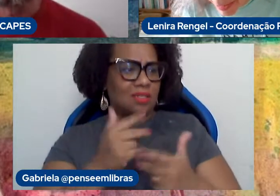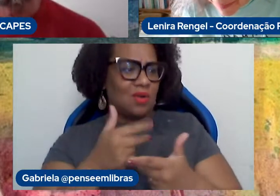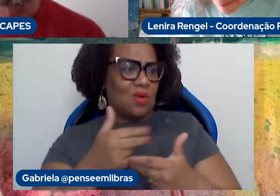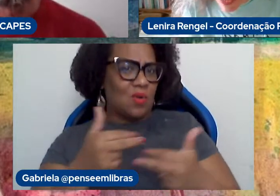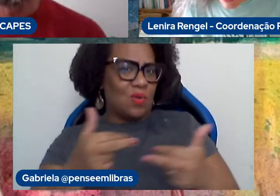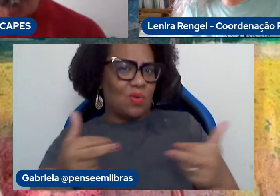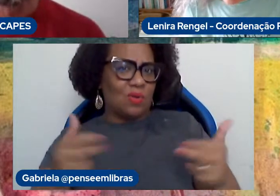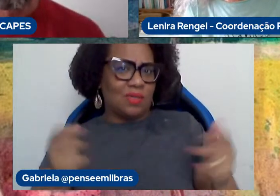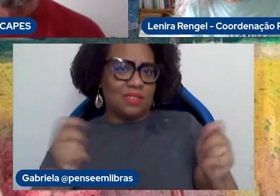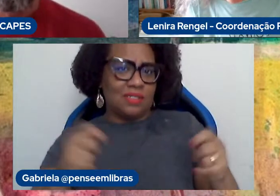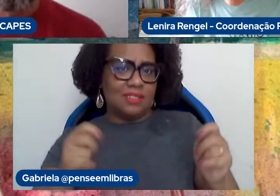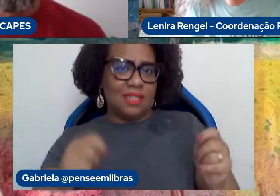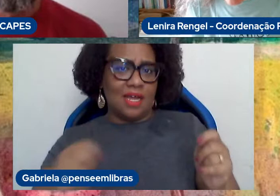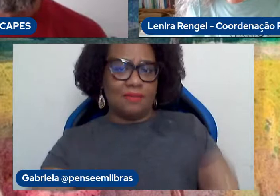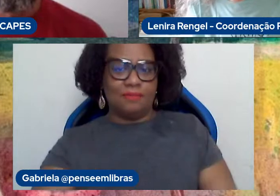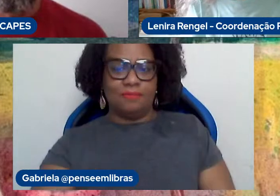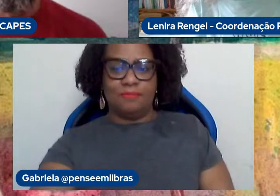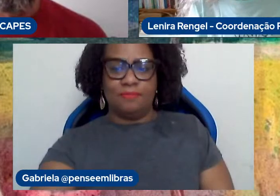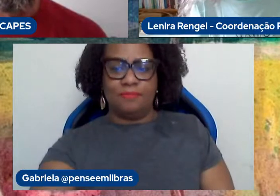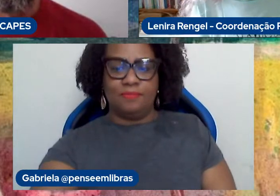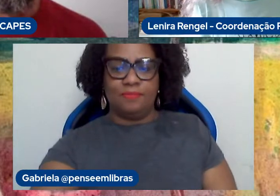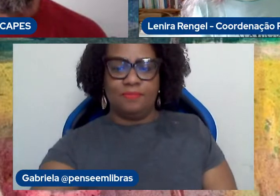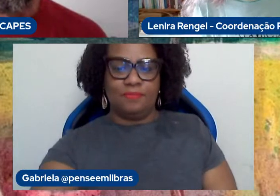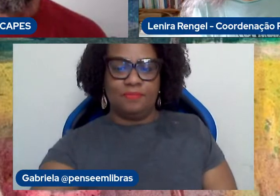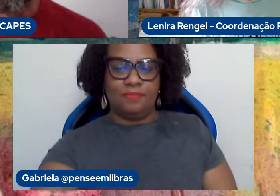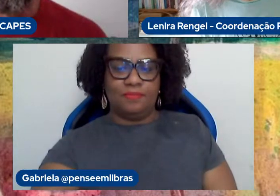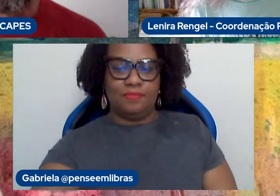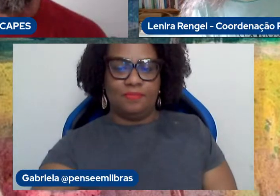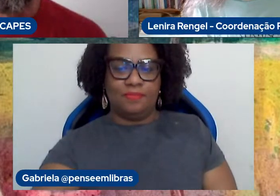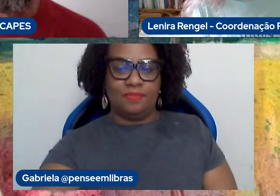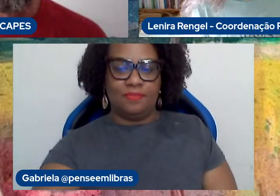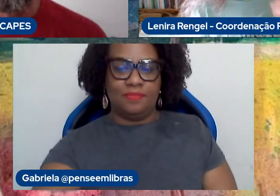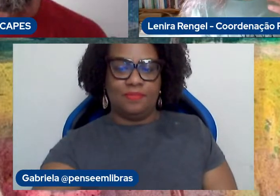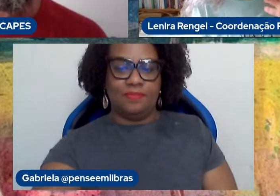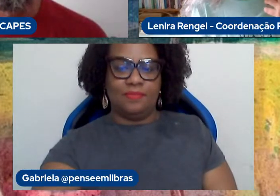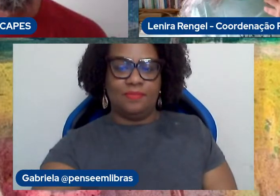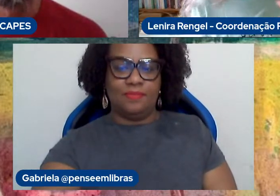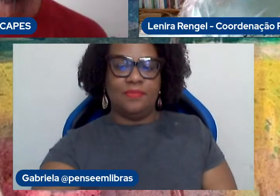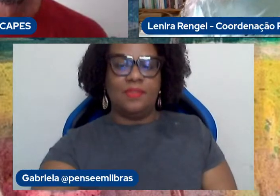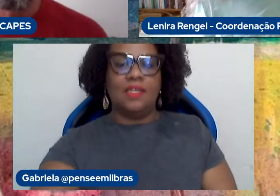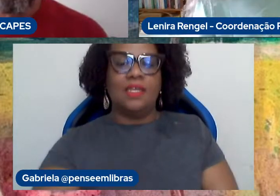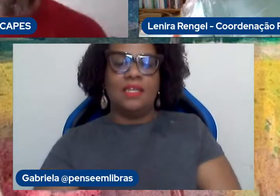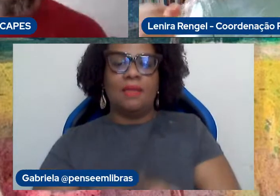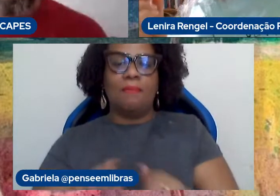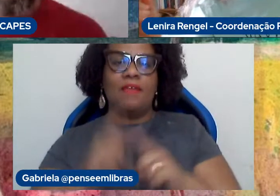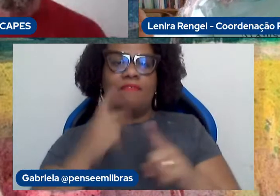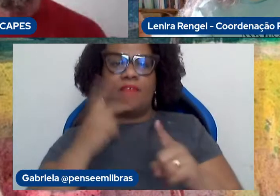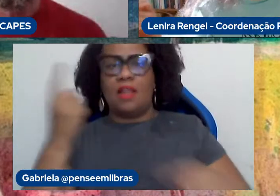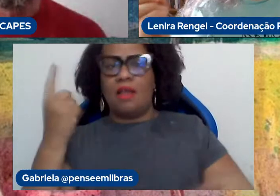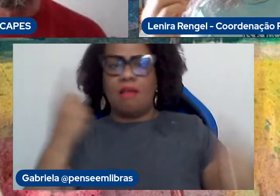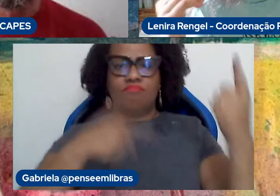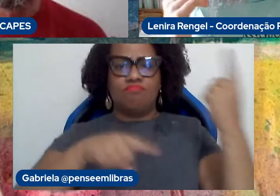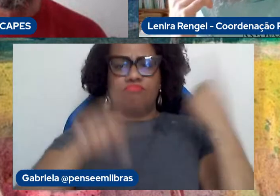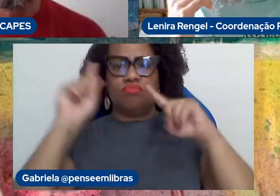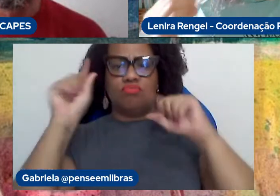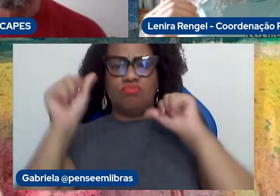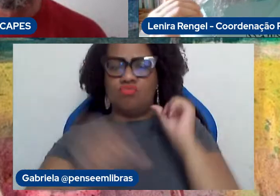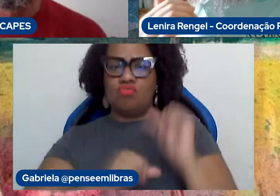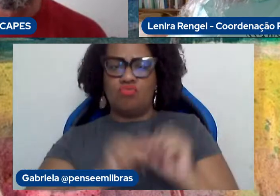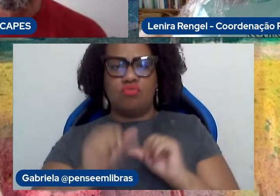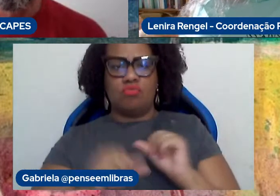daqui. Também tem essa coisa que a gente tem falado de revolução e emancipação, que é essa ideia que